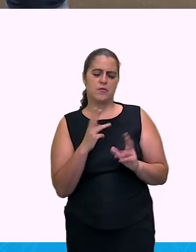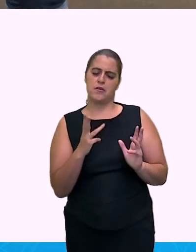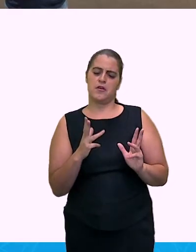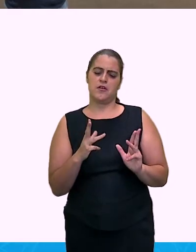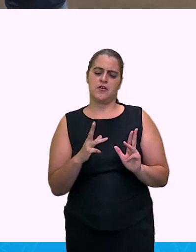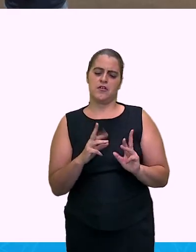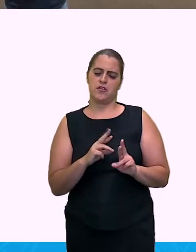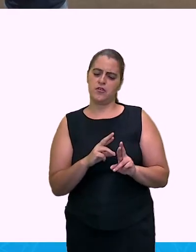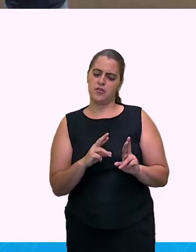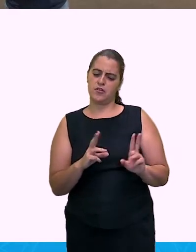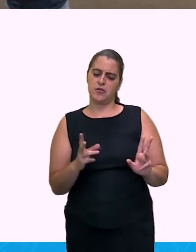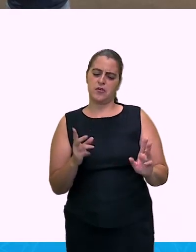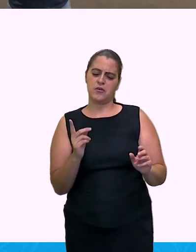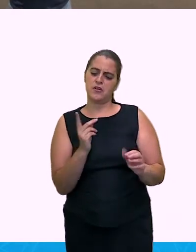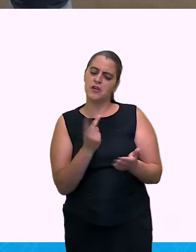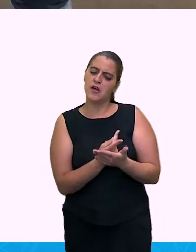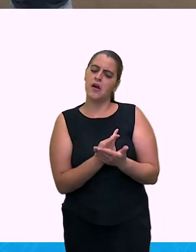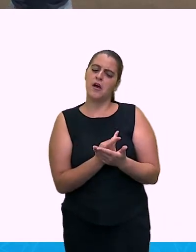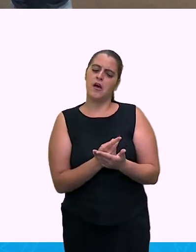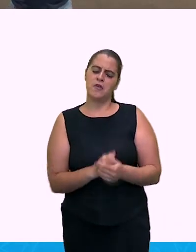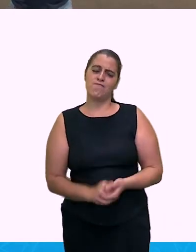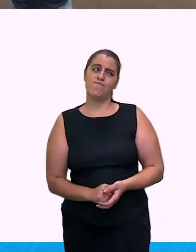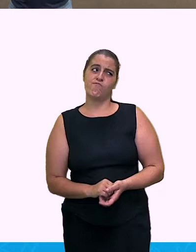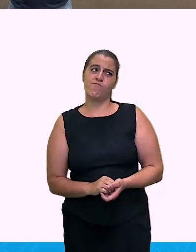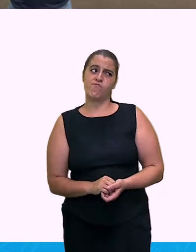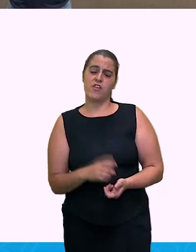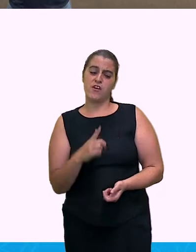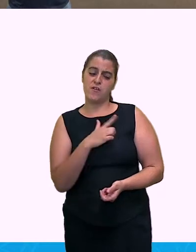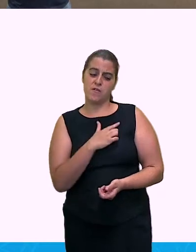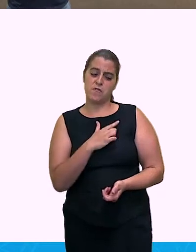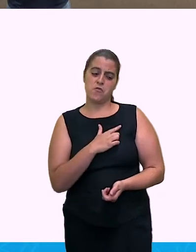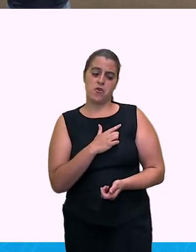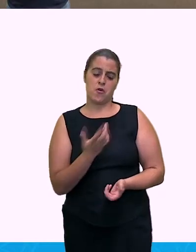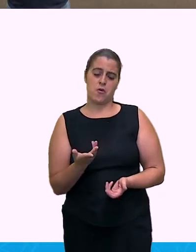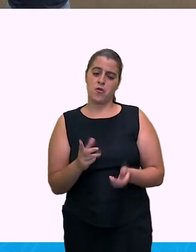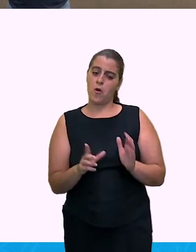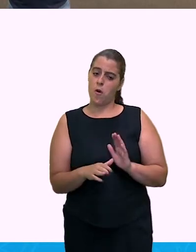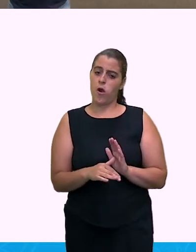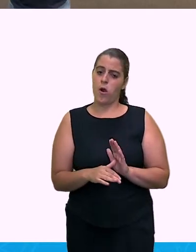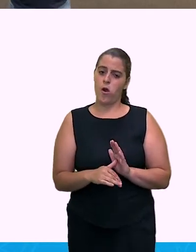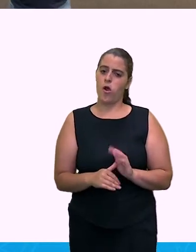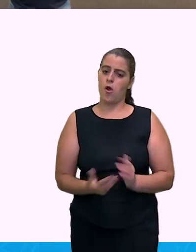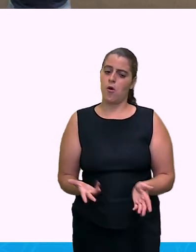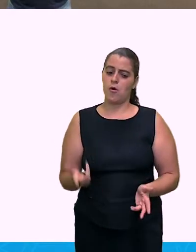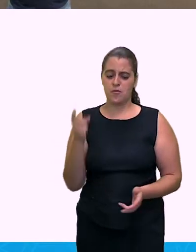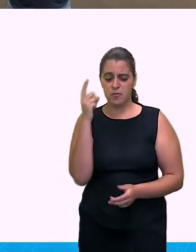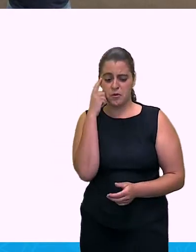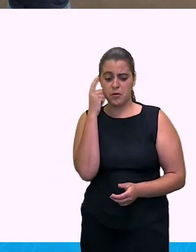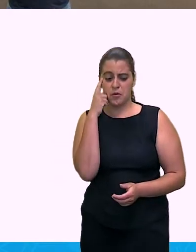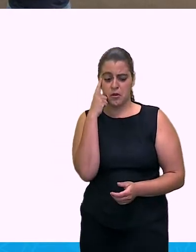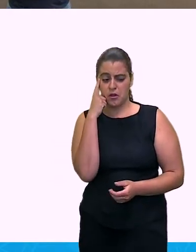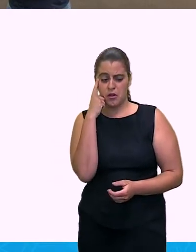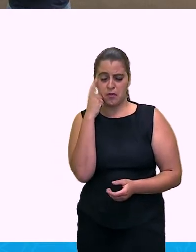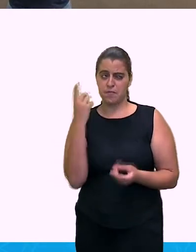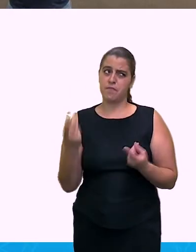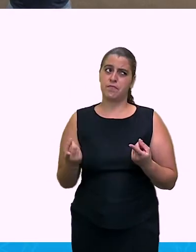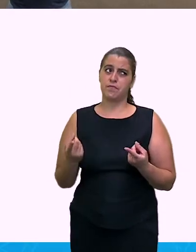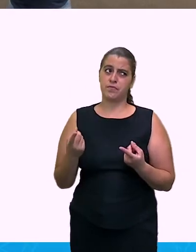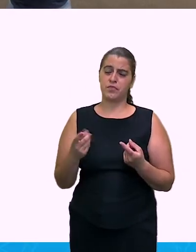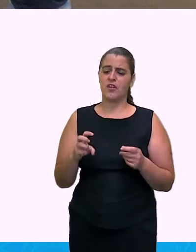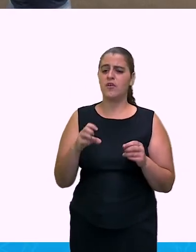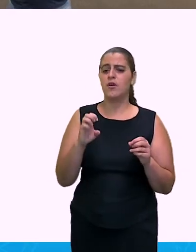não, peraí, tem um negócio cerrado aqui, tá me explorando. E os índios realmente começaram a ser, né,